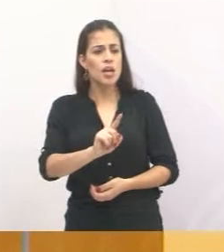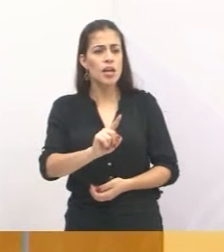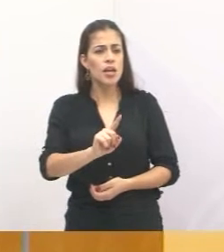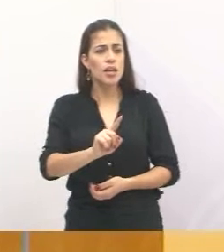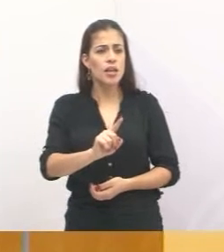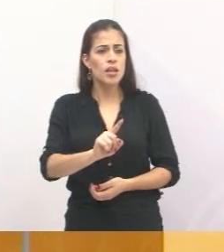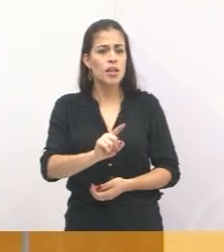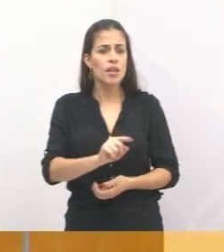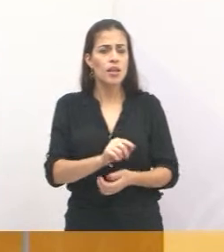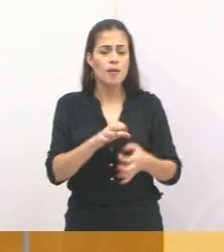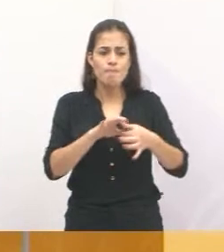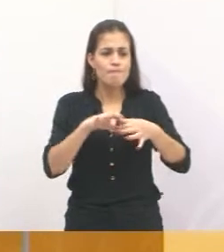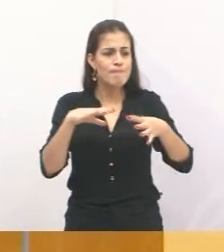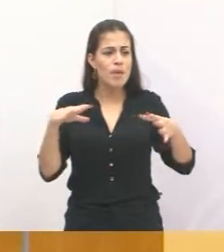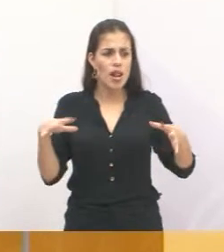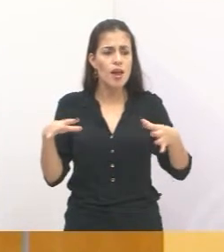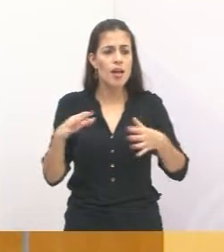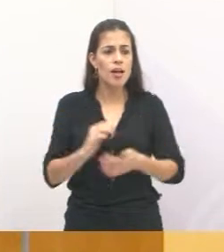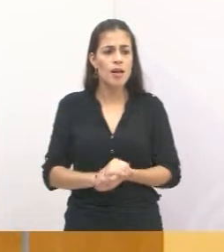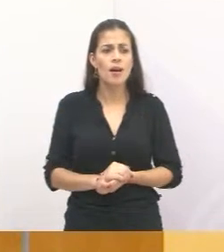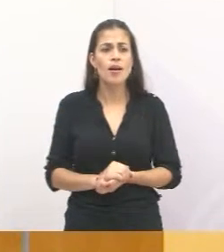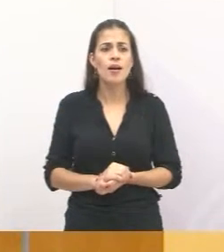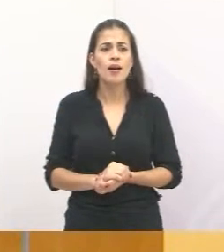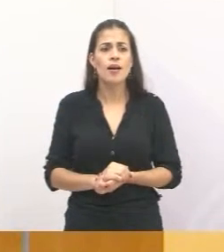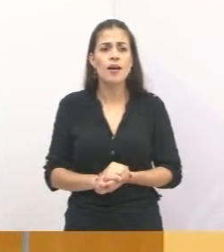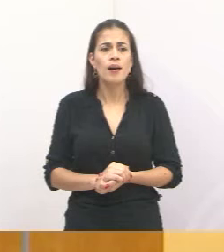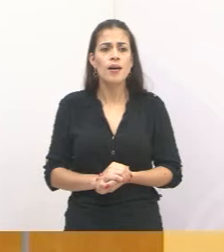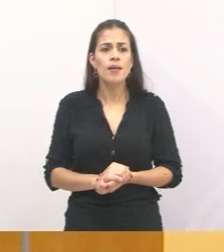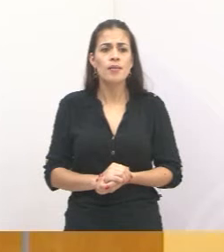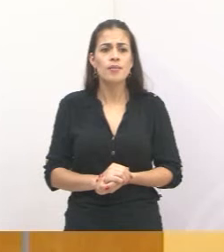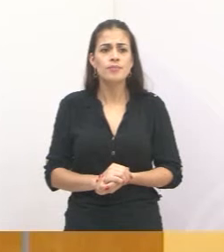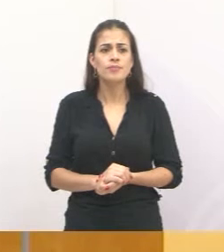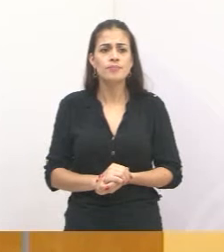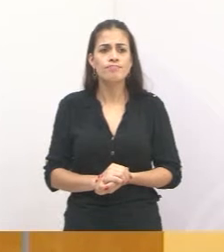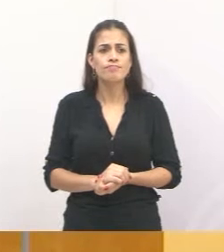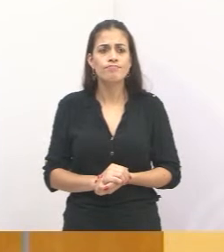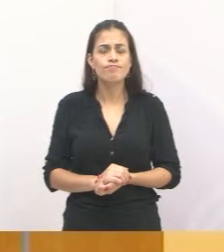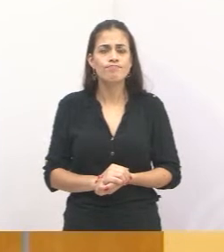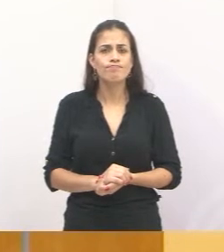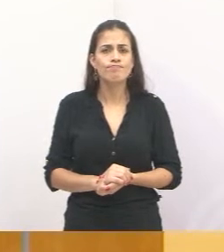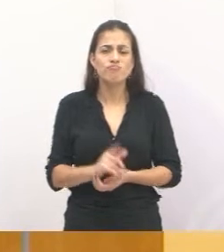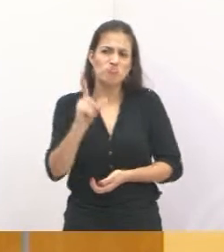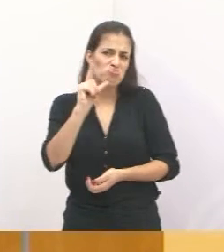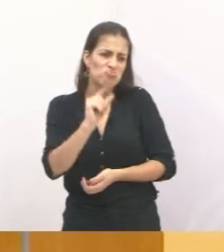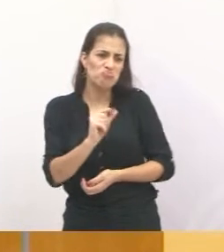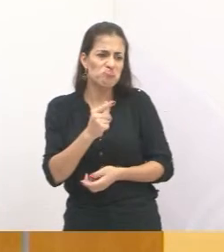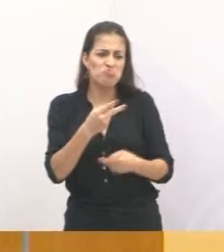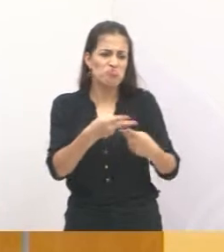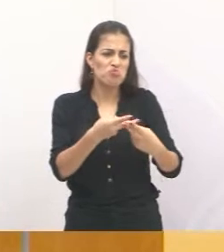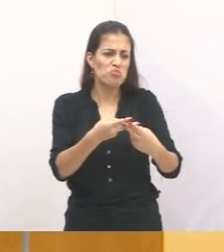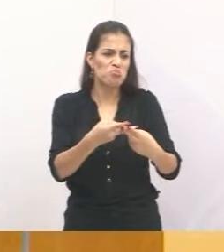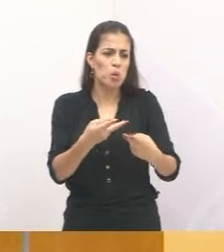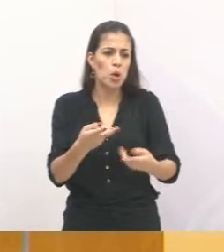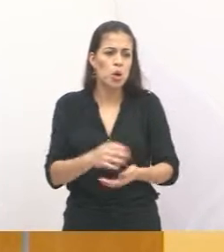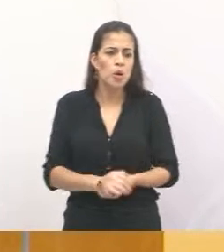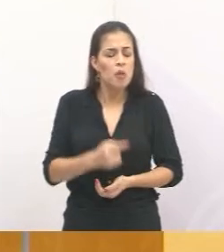consegue a regressão da pena e vai para a rua.